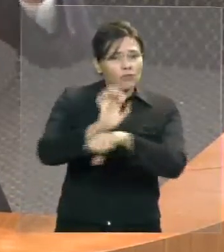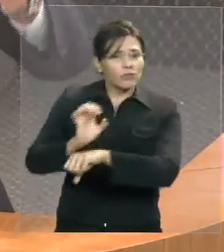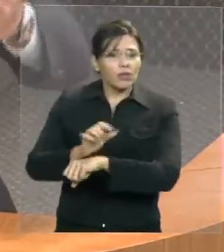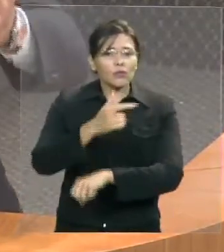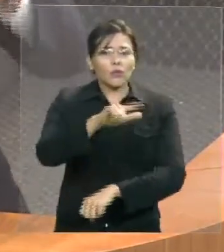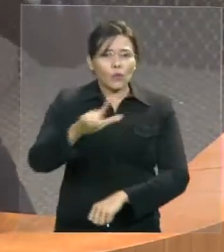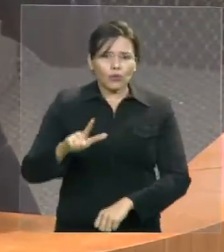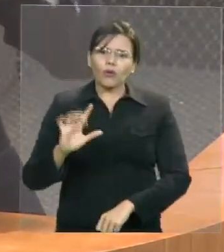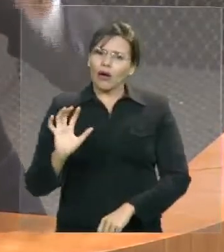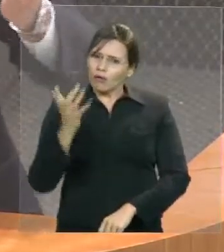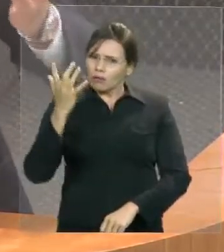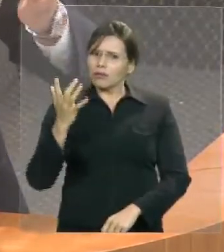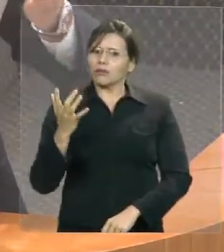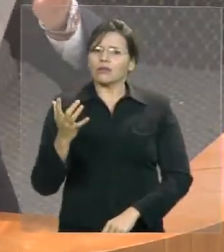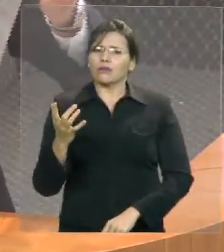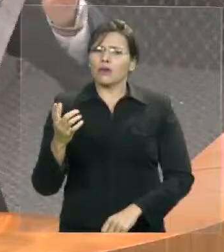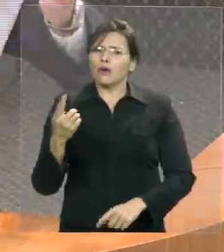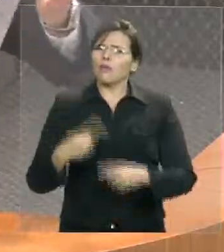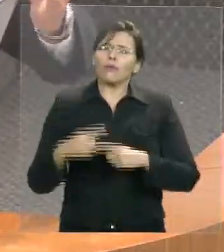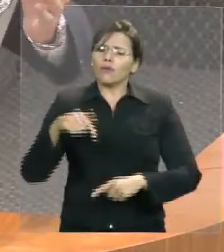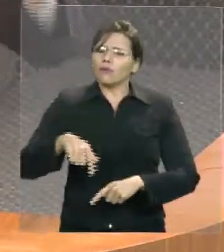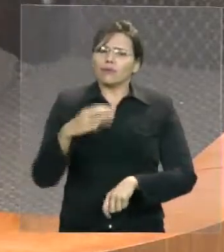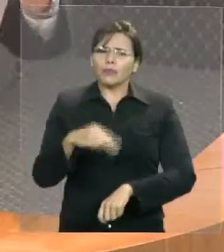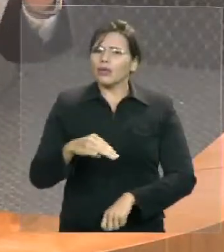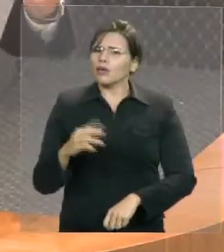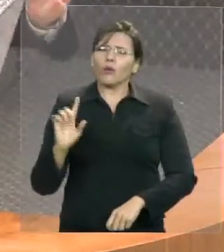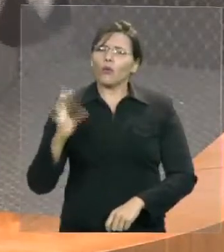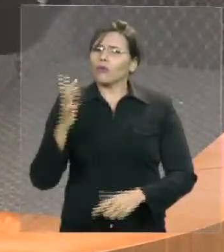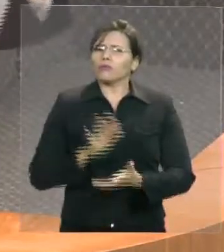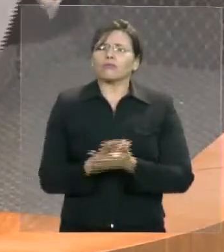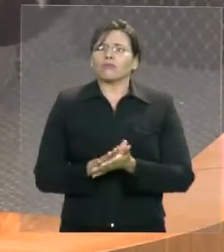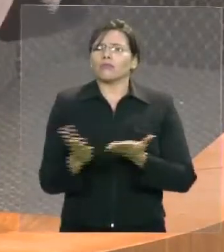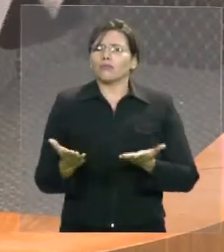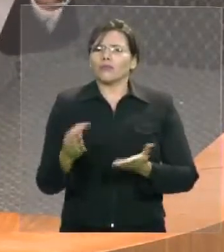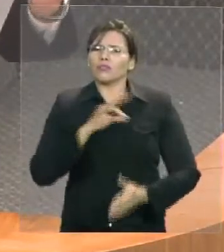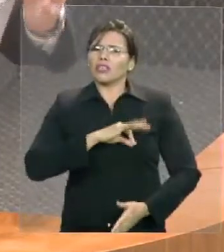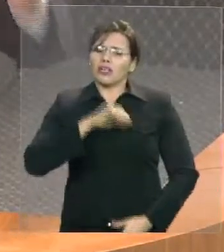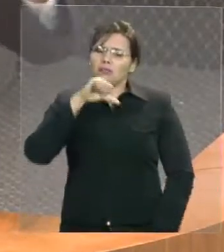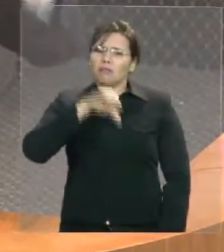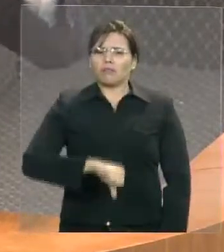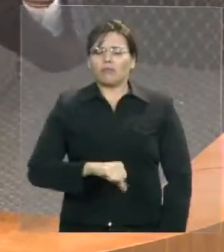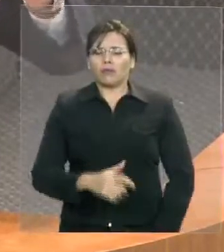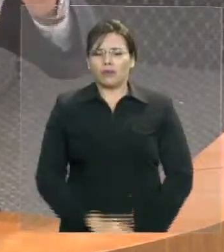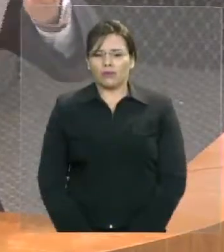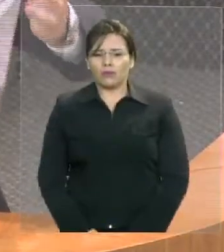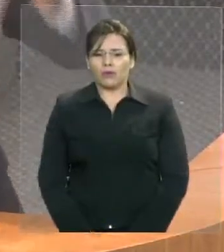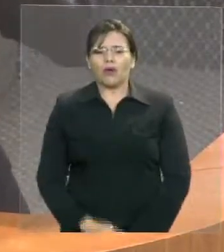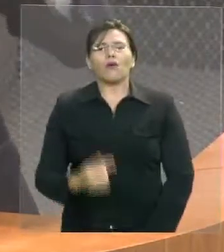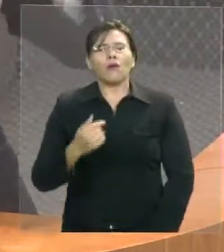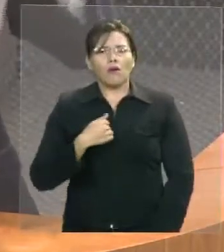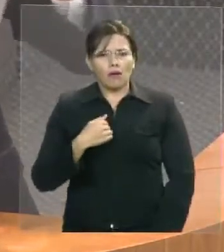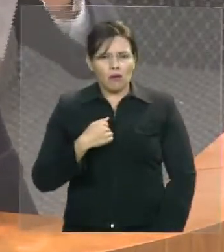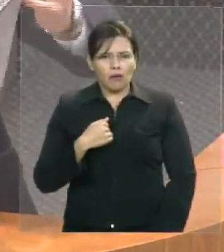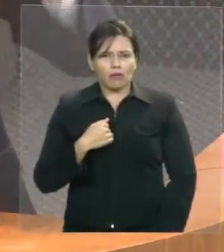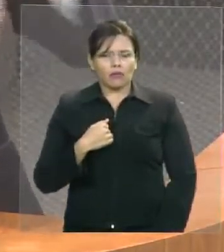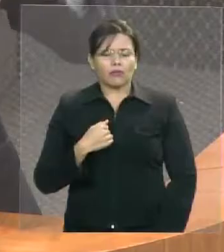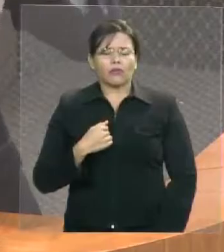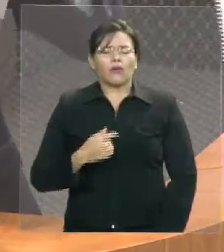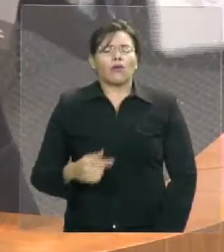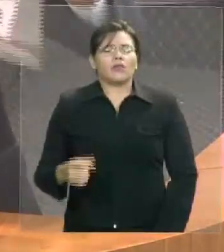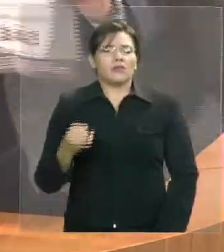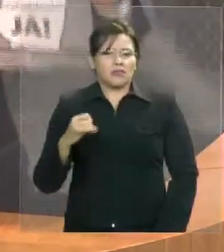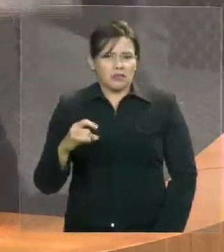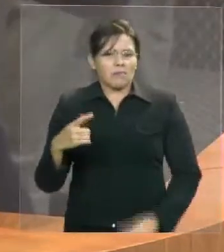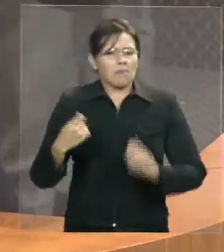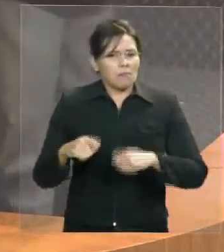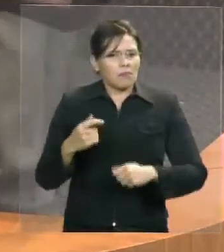Sarney está aqui dando apoio a esta manifestação e dará, se for necessário, irá até o Palácio dos Leões junto com eles para que a